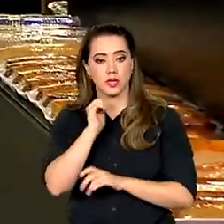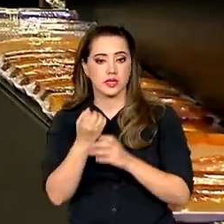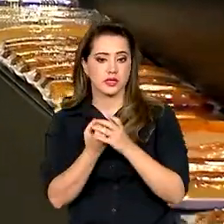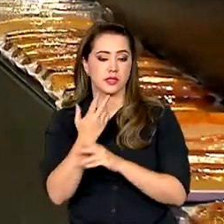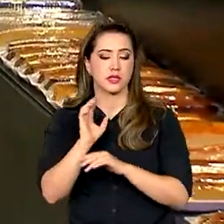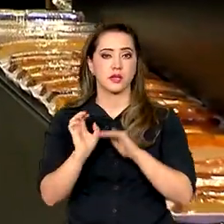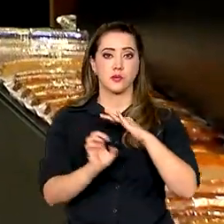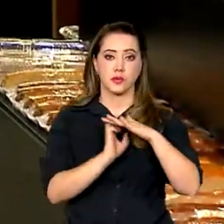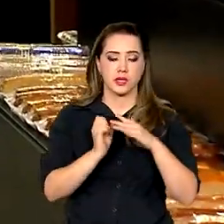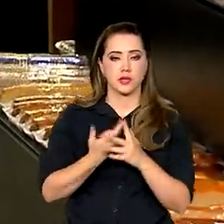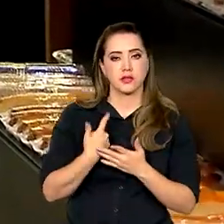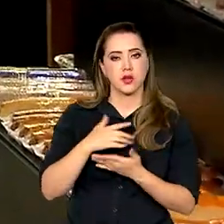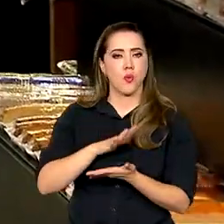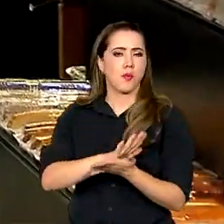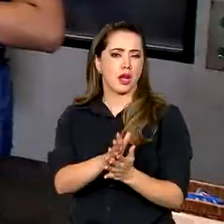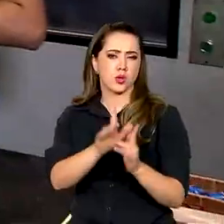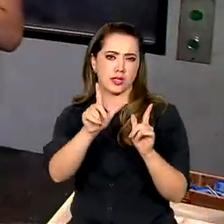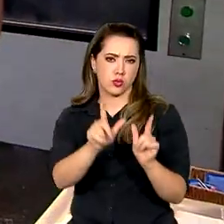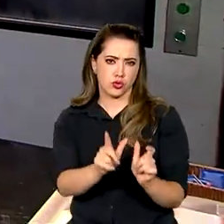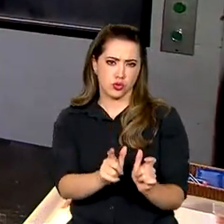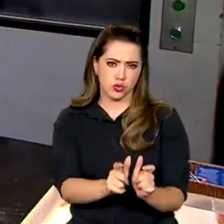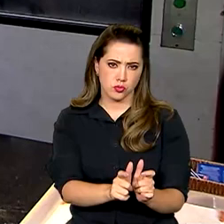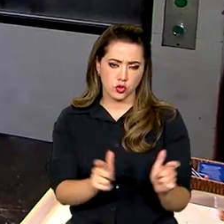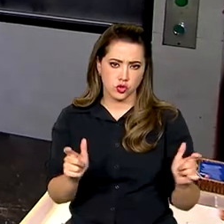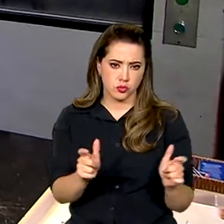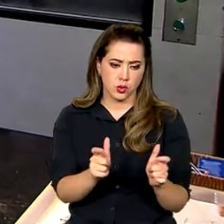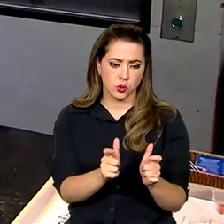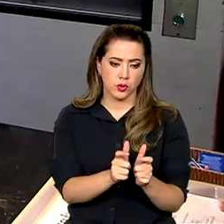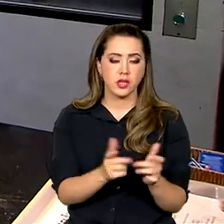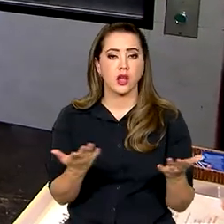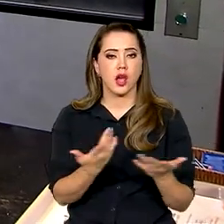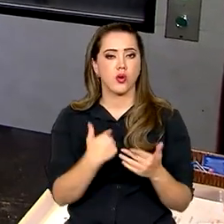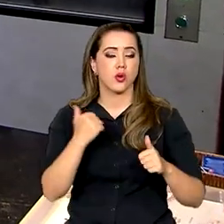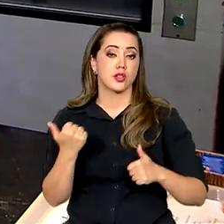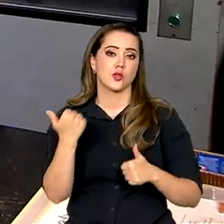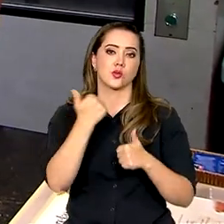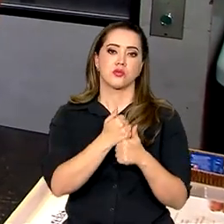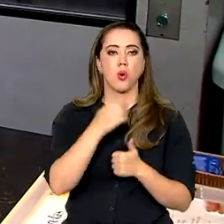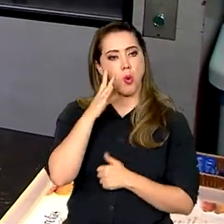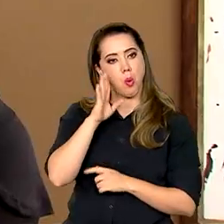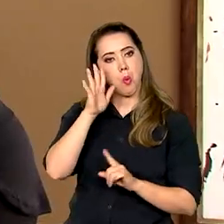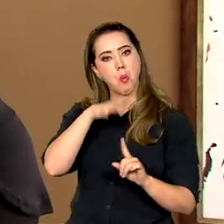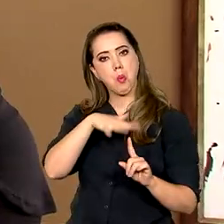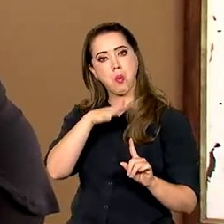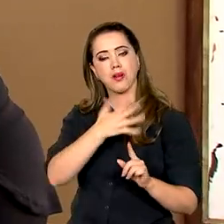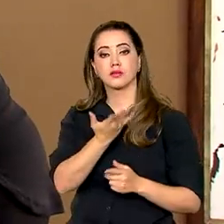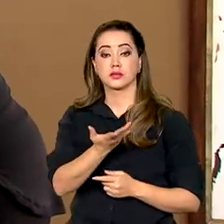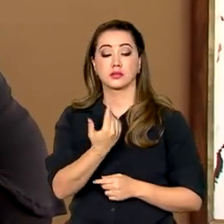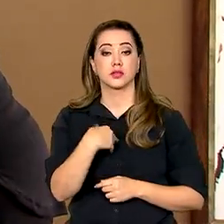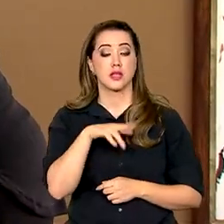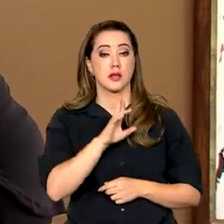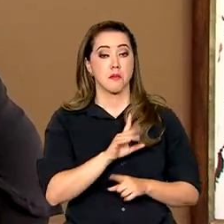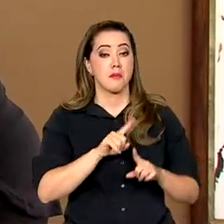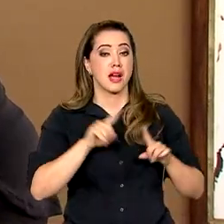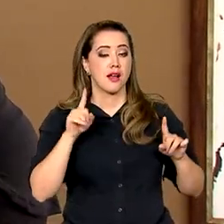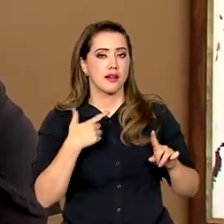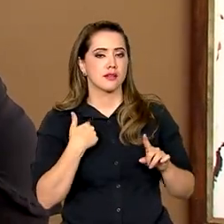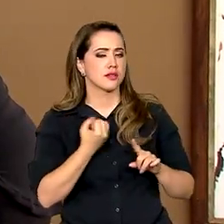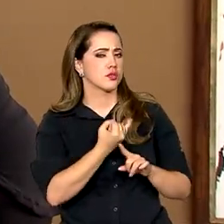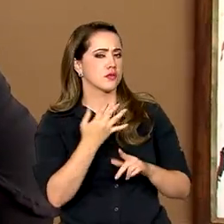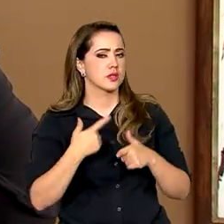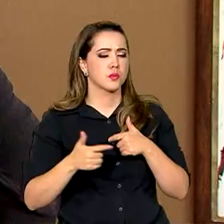O preconceito vem diminuindo e sendo substituído pelo reconhecimento. Mas ainda há grandes